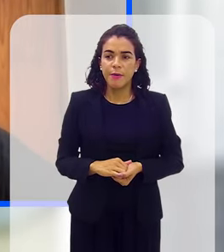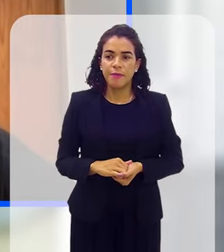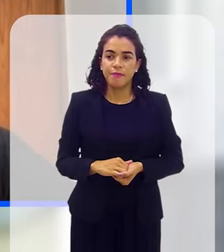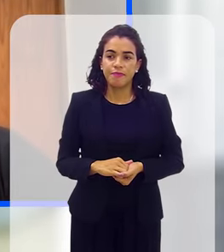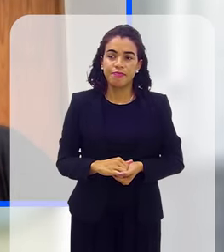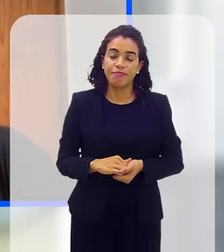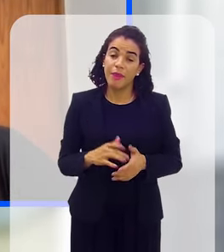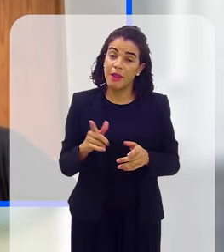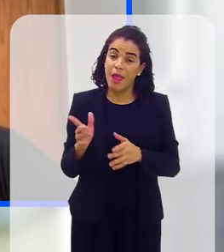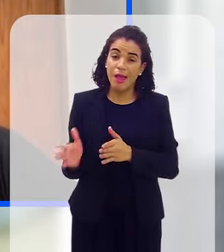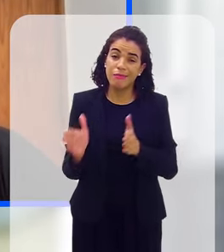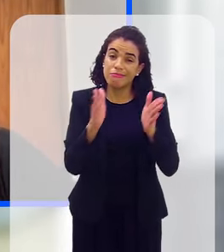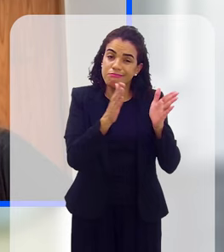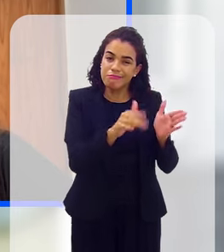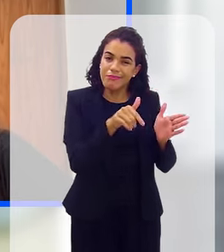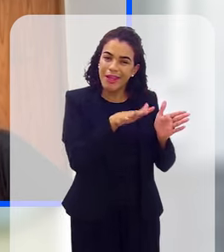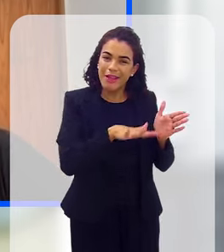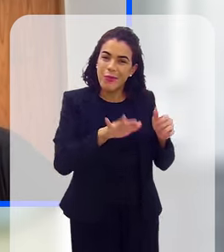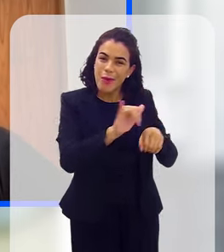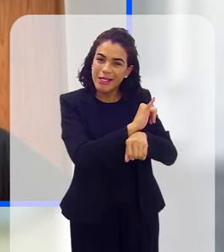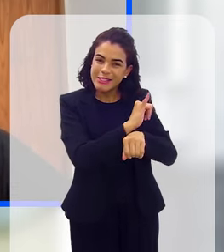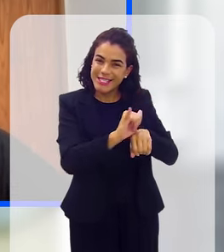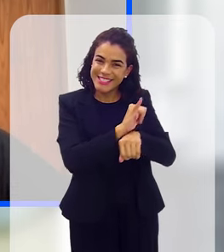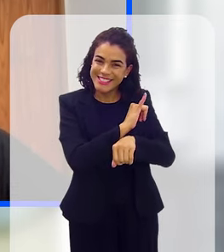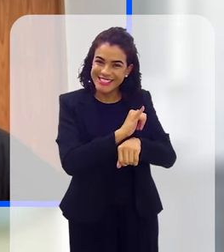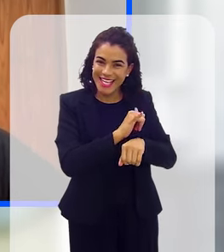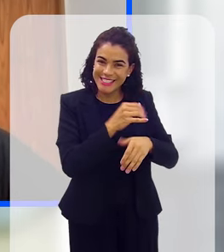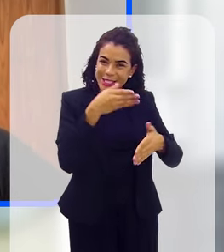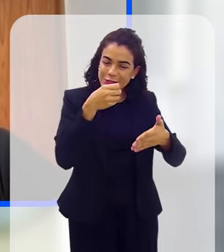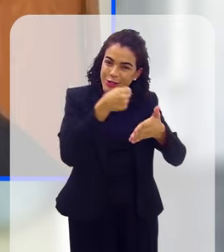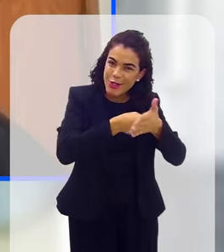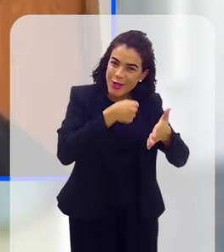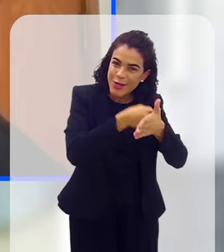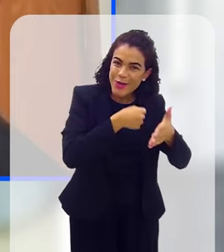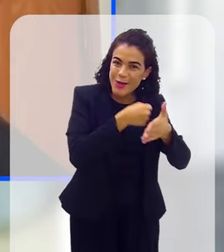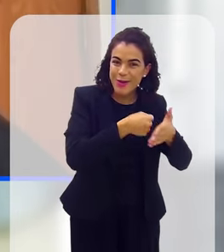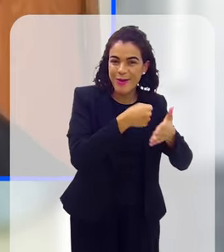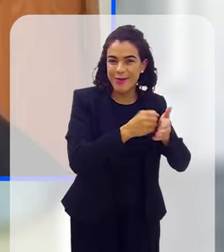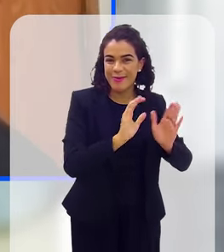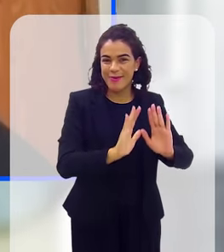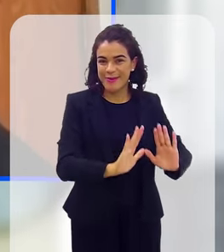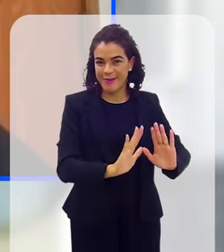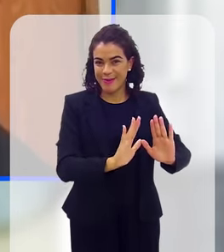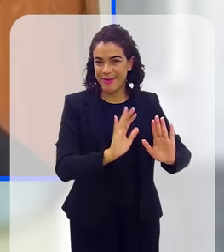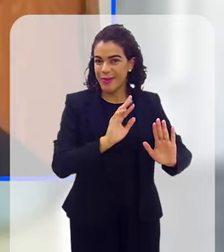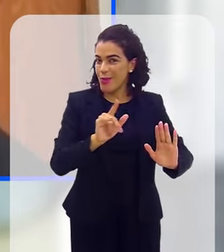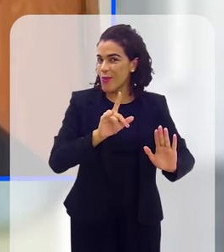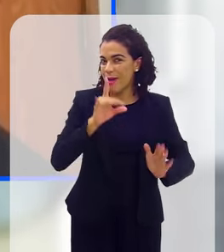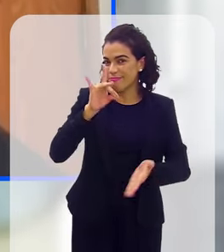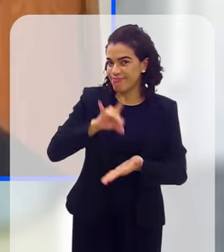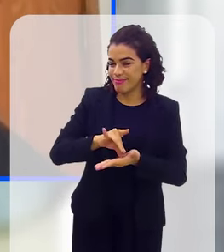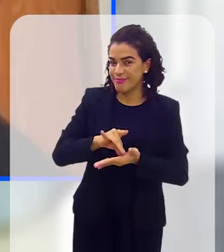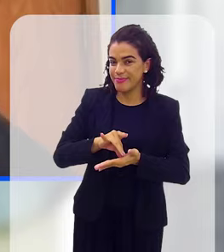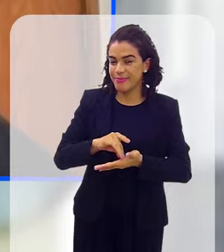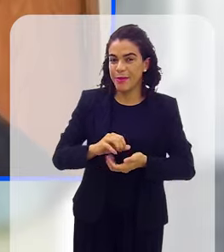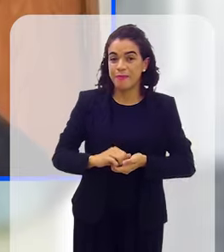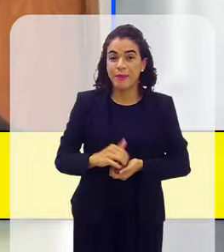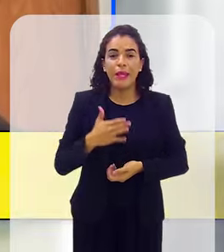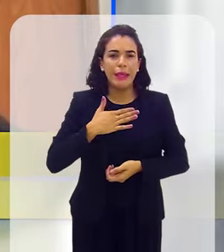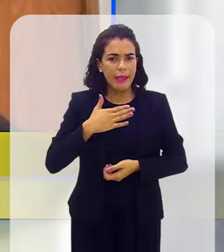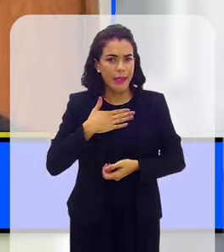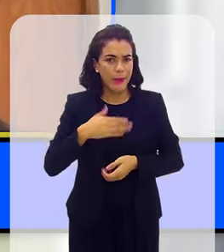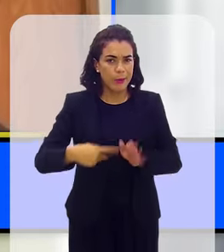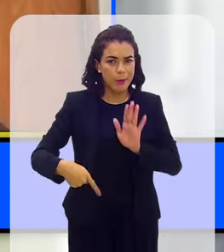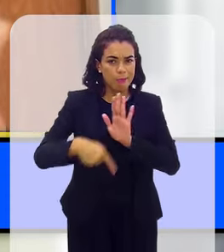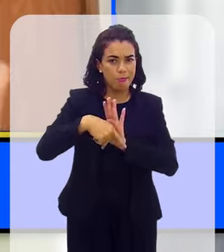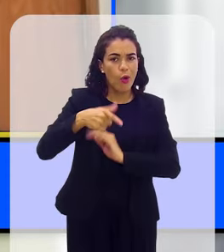Isso é parte da estratégia de combate, não é que isso seja uma panaceia, vamos lá. Eu